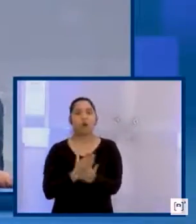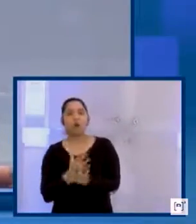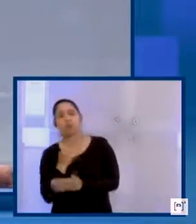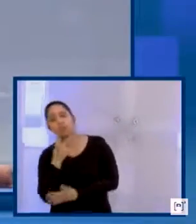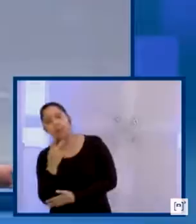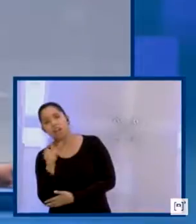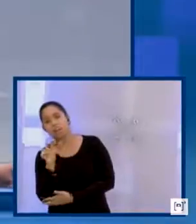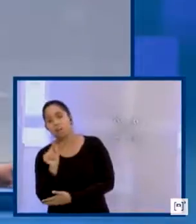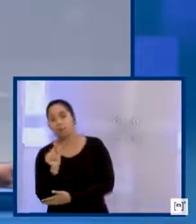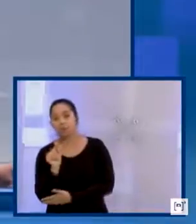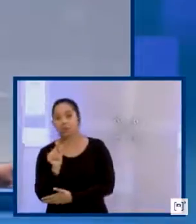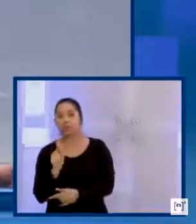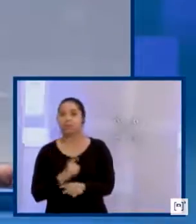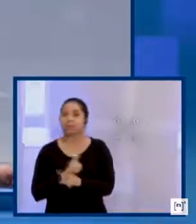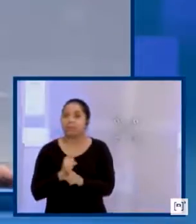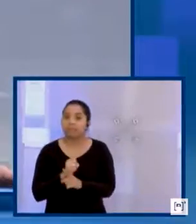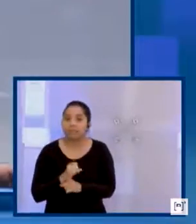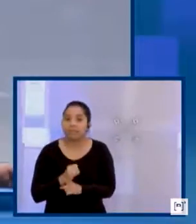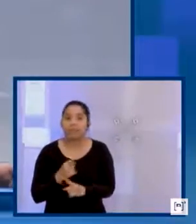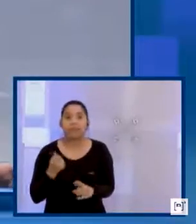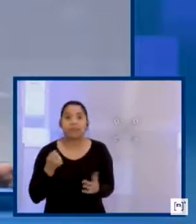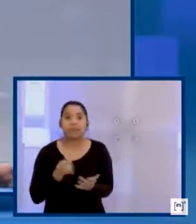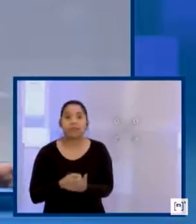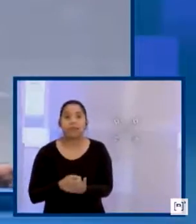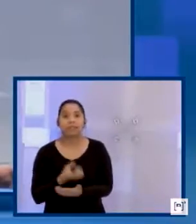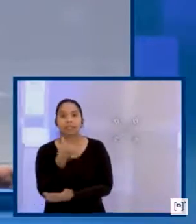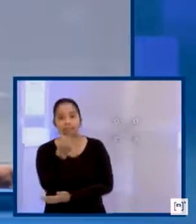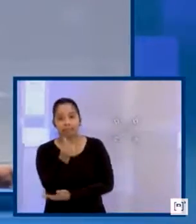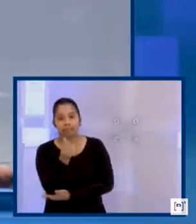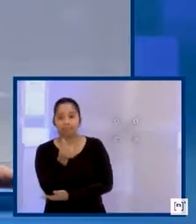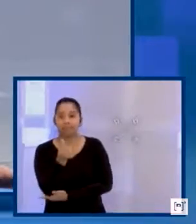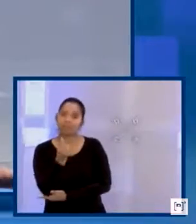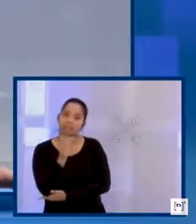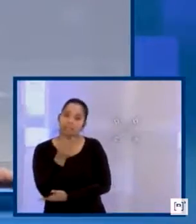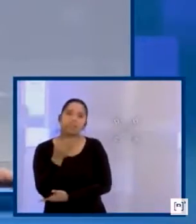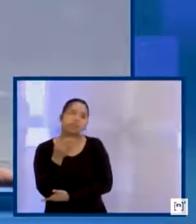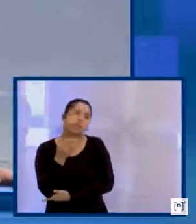mas parando para pensar que o nosso orçamento anual é de 6,5 bi, é bastante coisa. Obrigado. Obrigado.